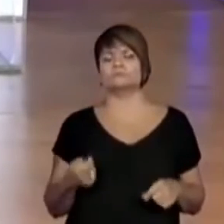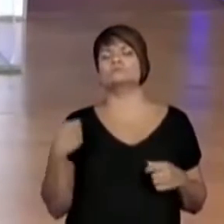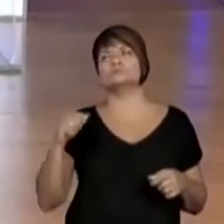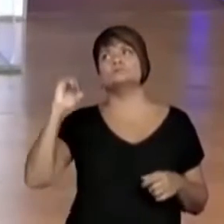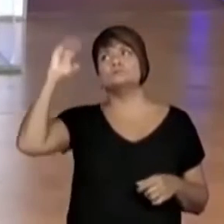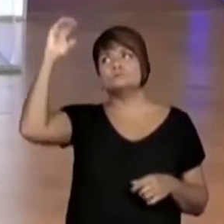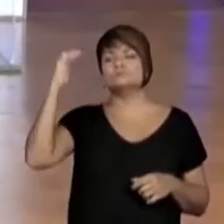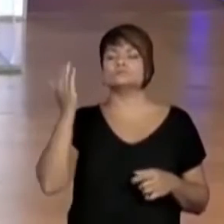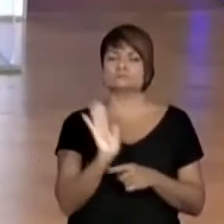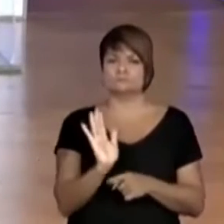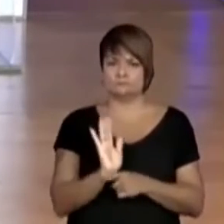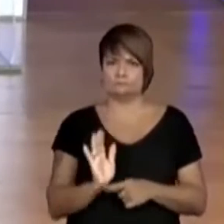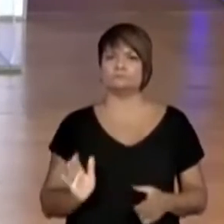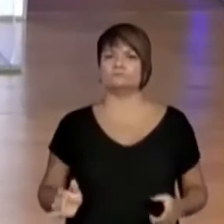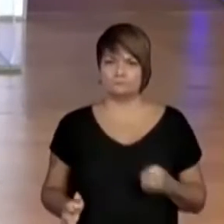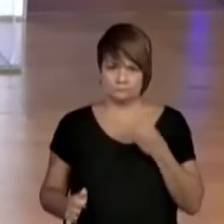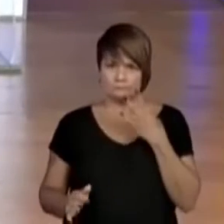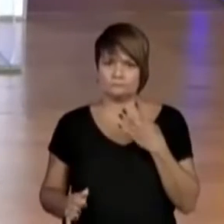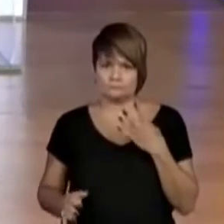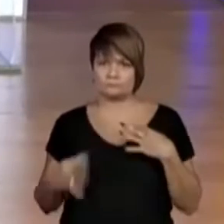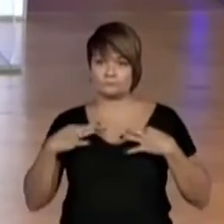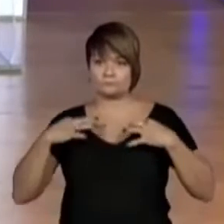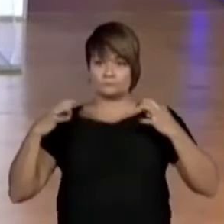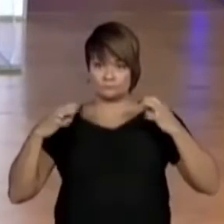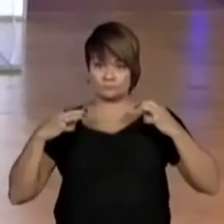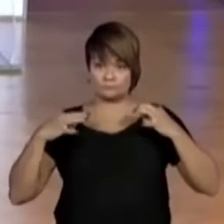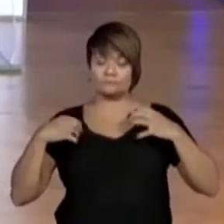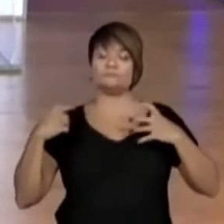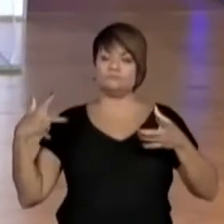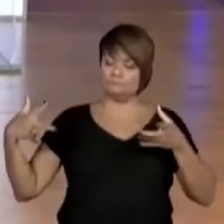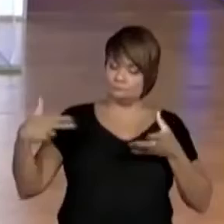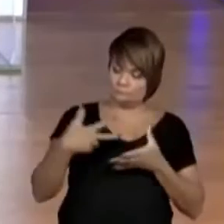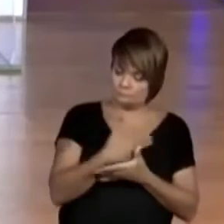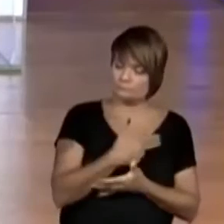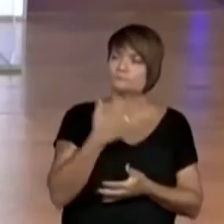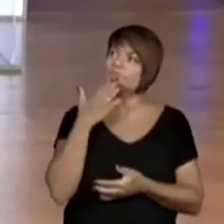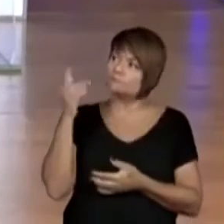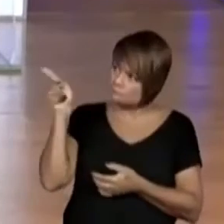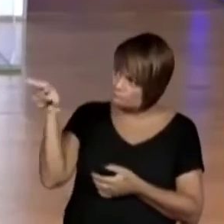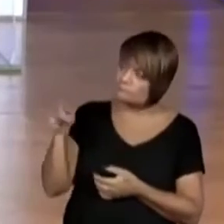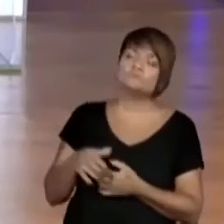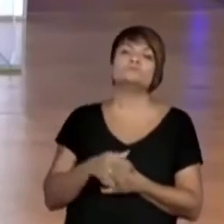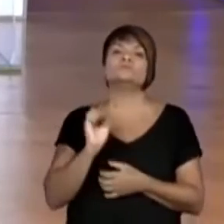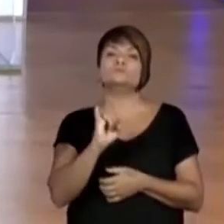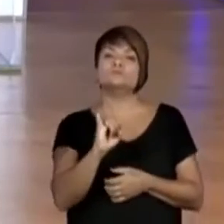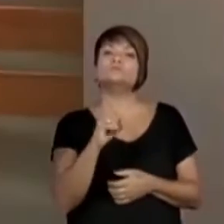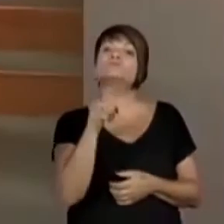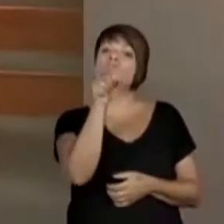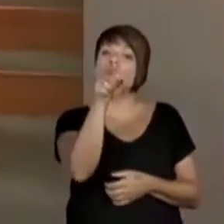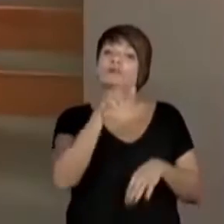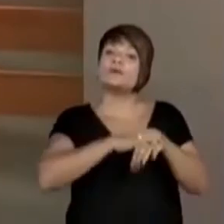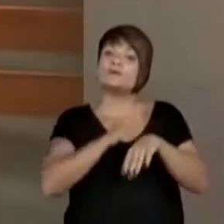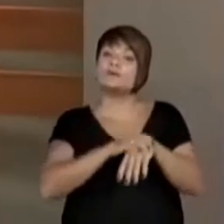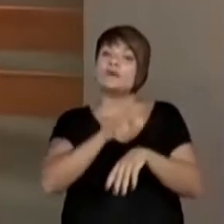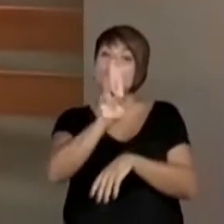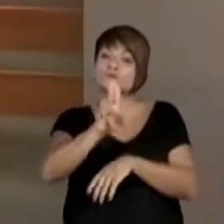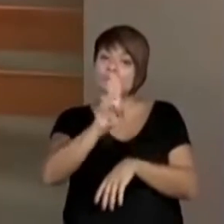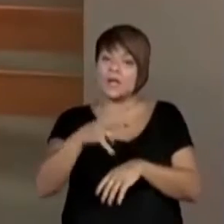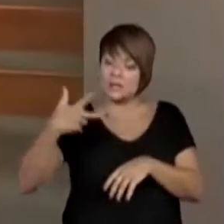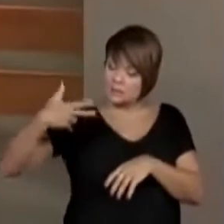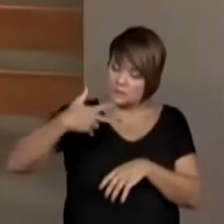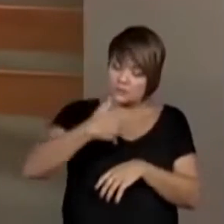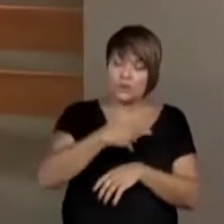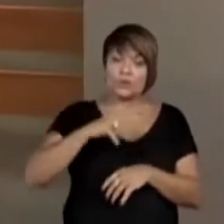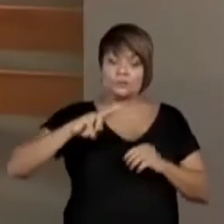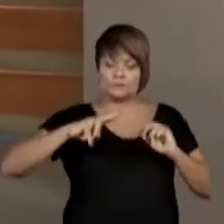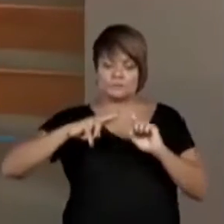de um adulto. Então, peça para alguém cortar os tecidos. E se você for usar, né? A tesoura tem que ser sem ponta. Mas o legal é que